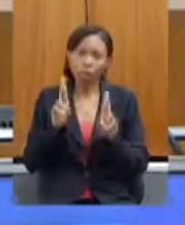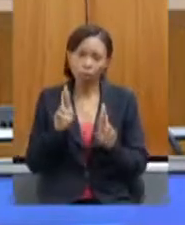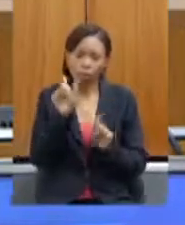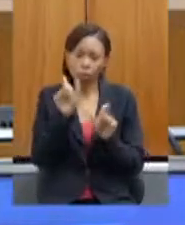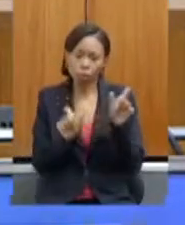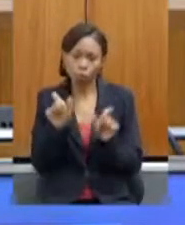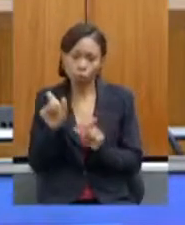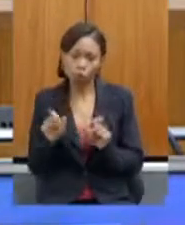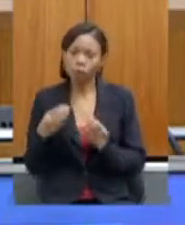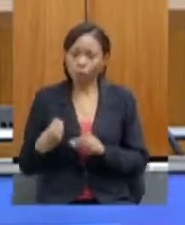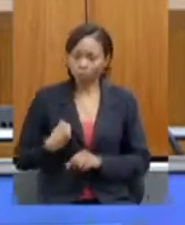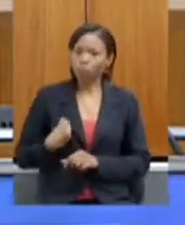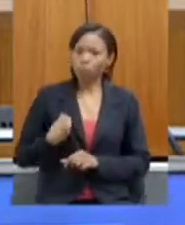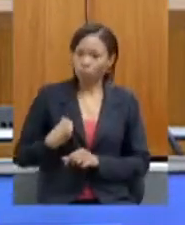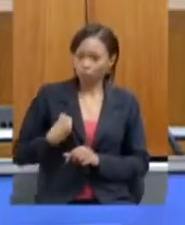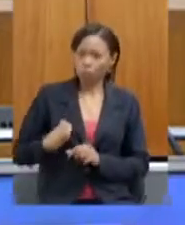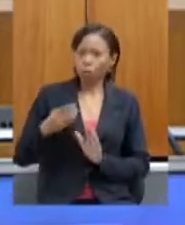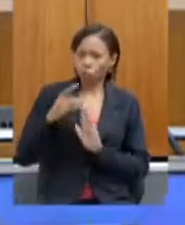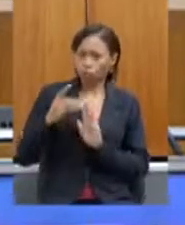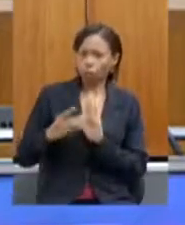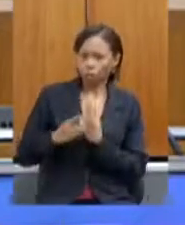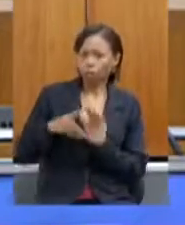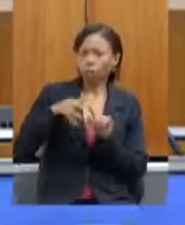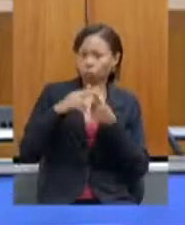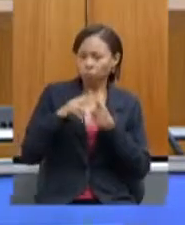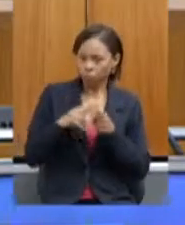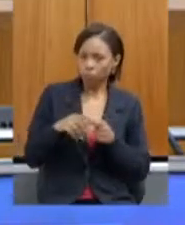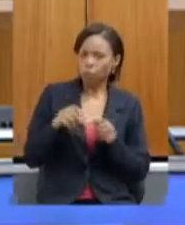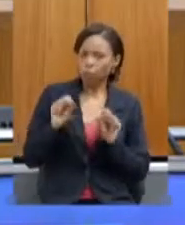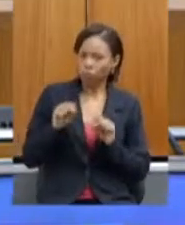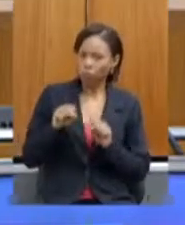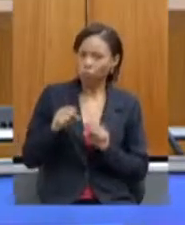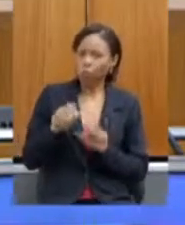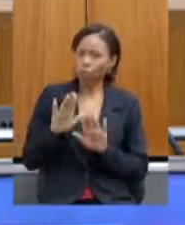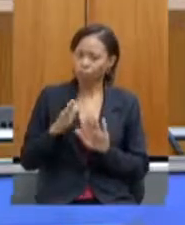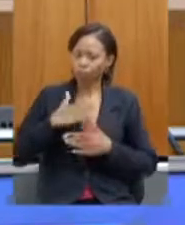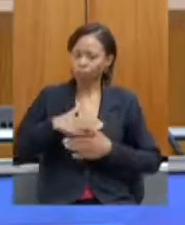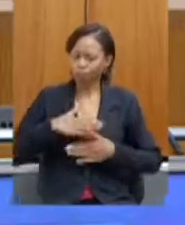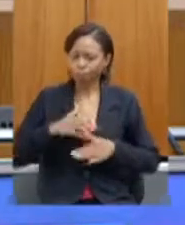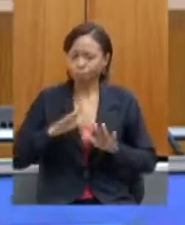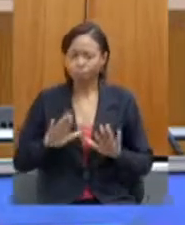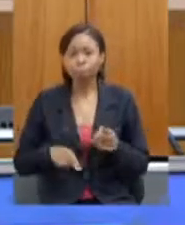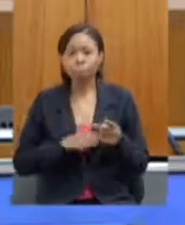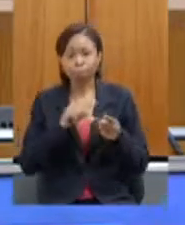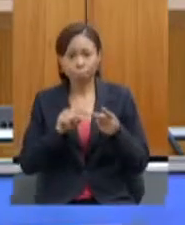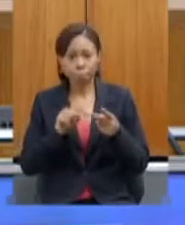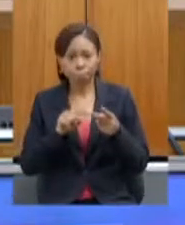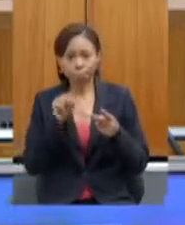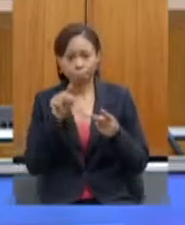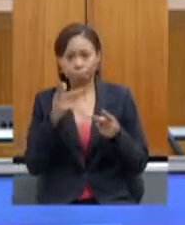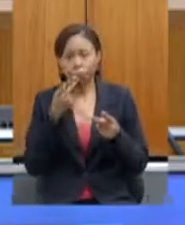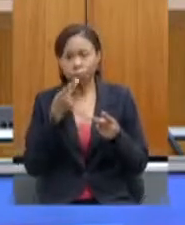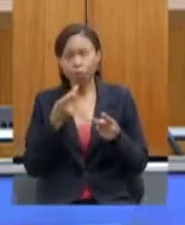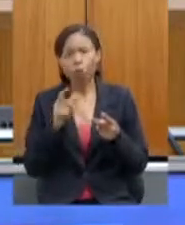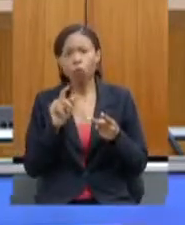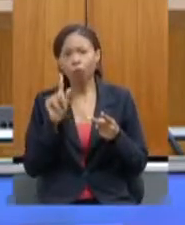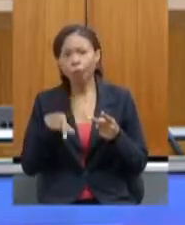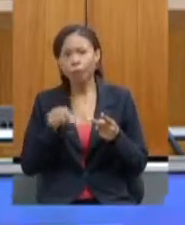desse regulamento e a gente vai ficar atento a isso o senhor pode ficar tranquilo em relação ao segundo ponto que o senhor levantou